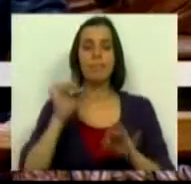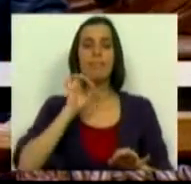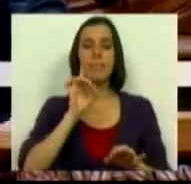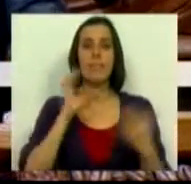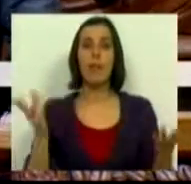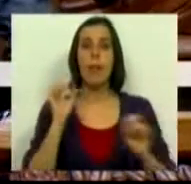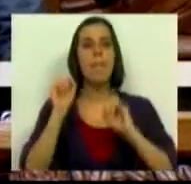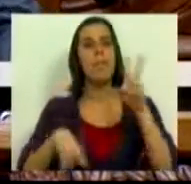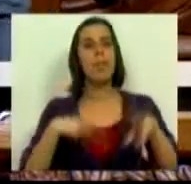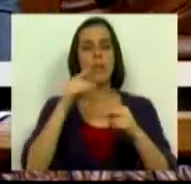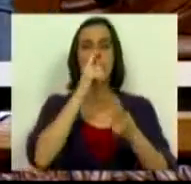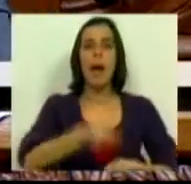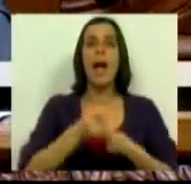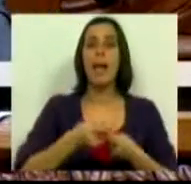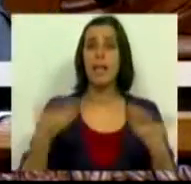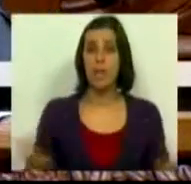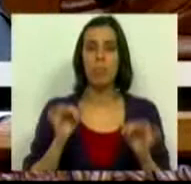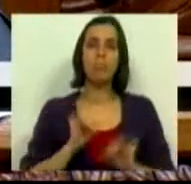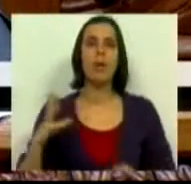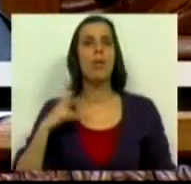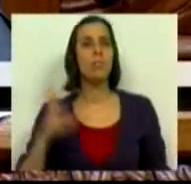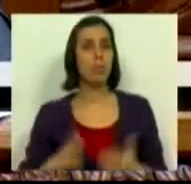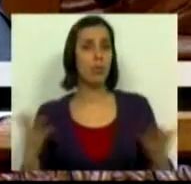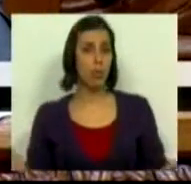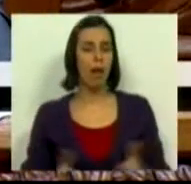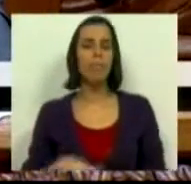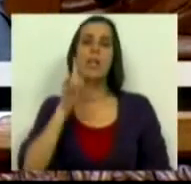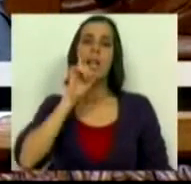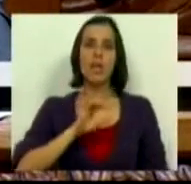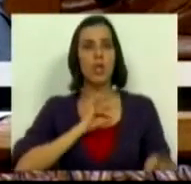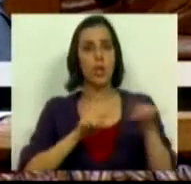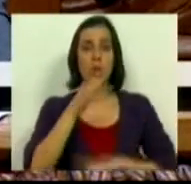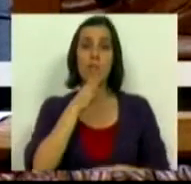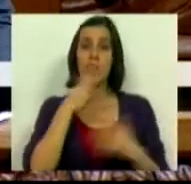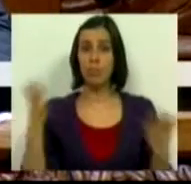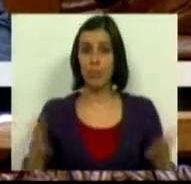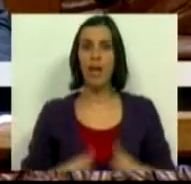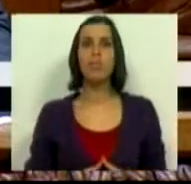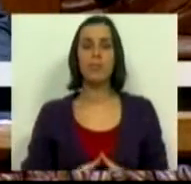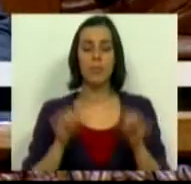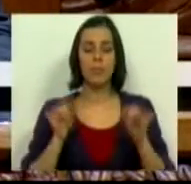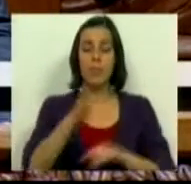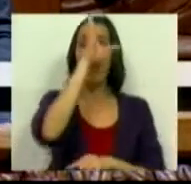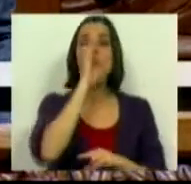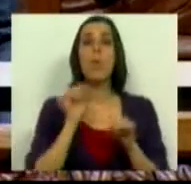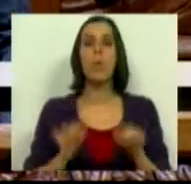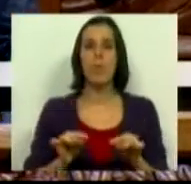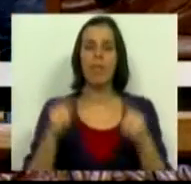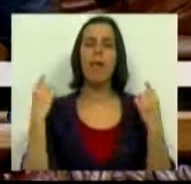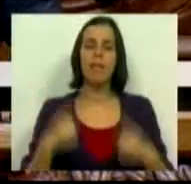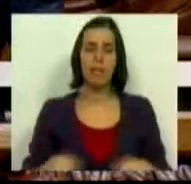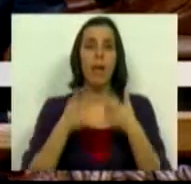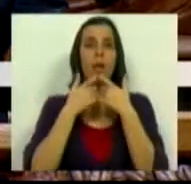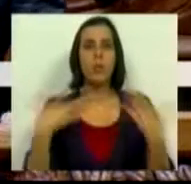importância da modernização agrícola para Portugal. Senhoras e senhores deputados, este Governo tem